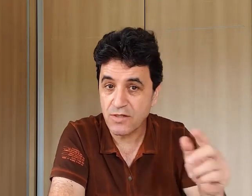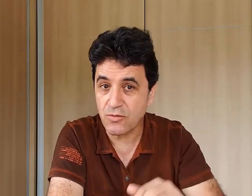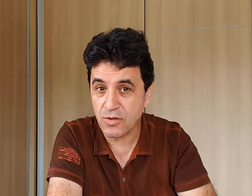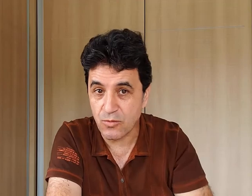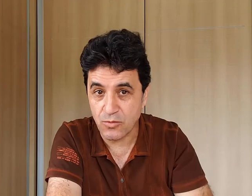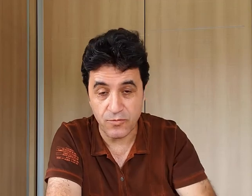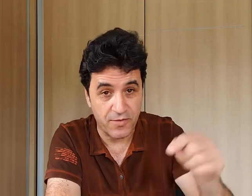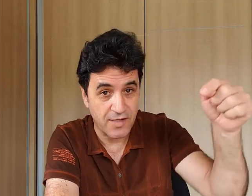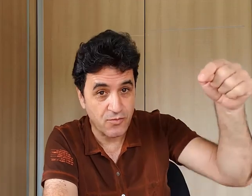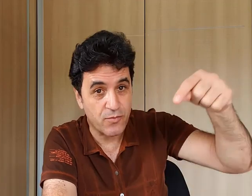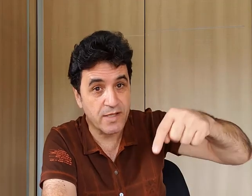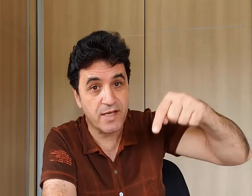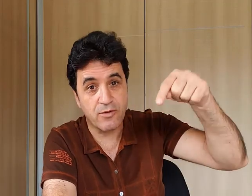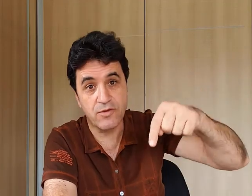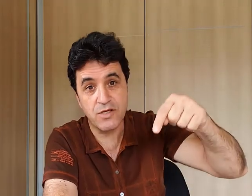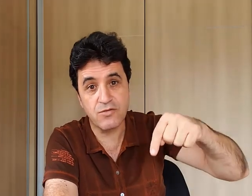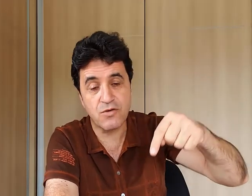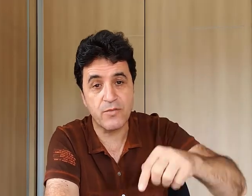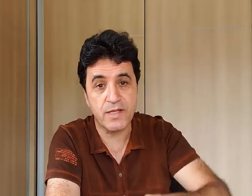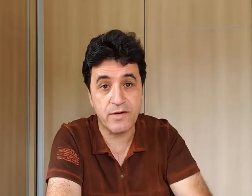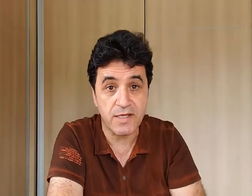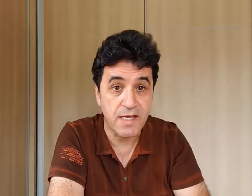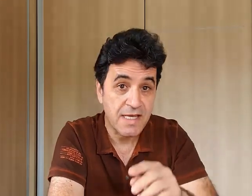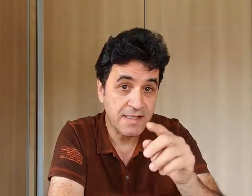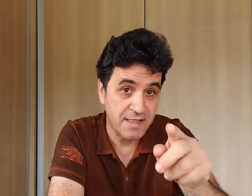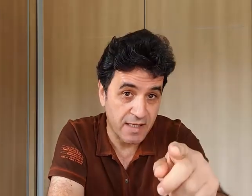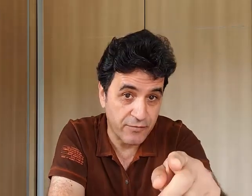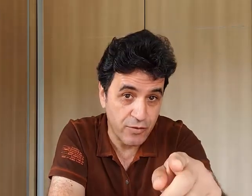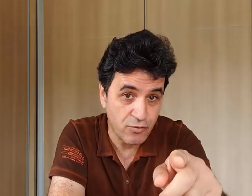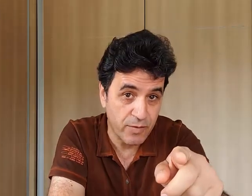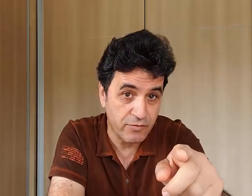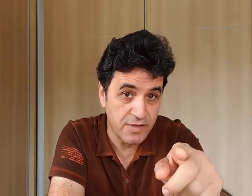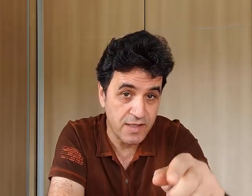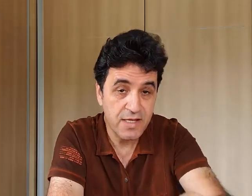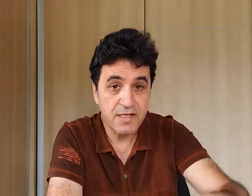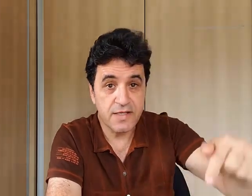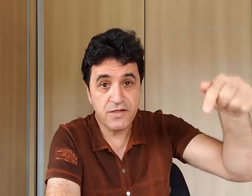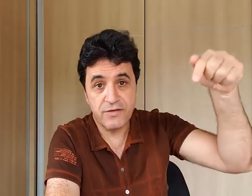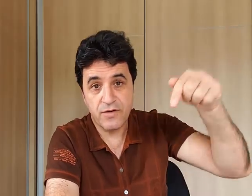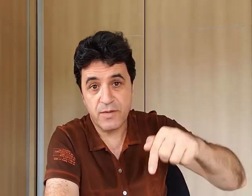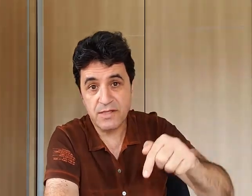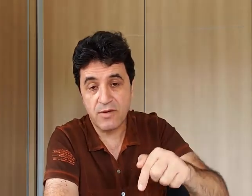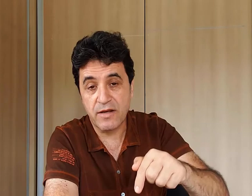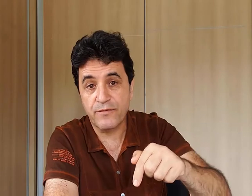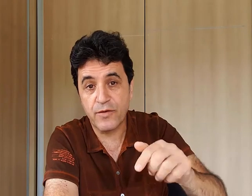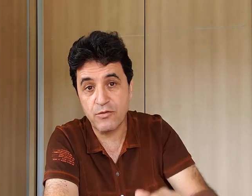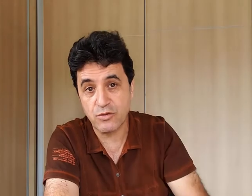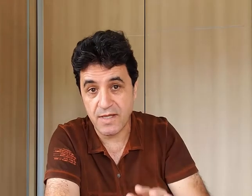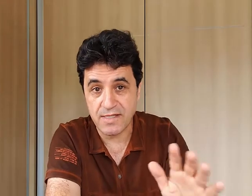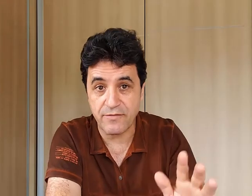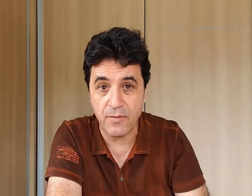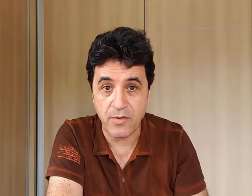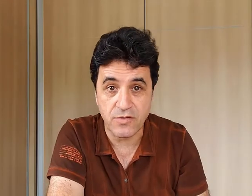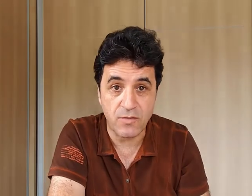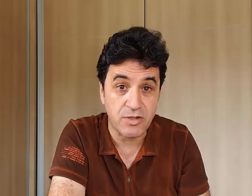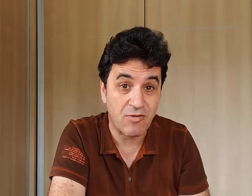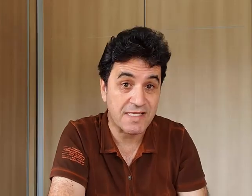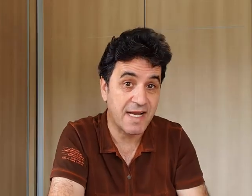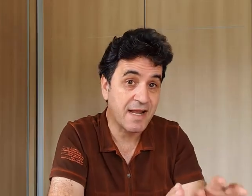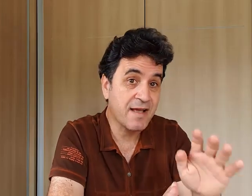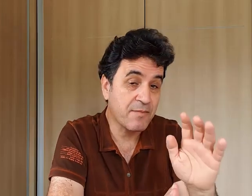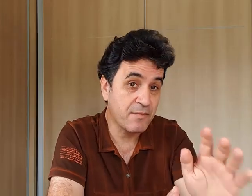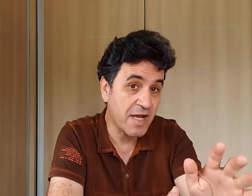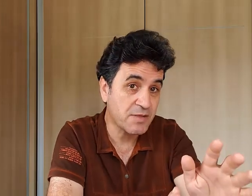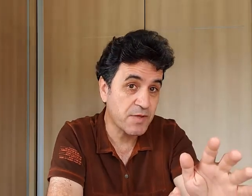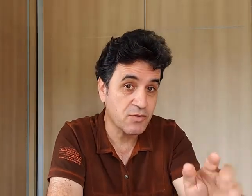você achou desse conteúdo. Faz um comentário. Deixe o seu comentário aqui. Se ele foi útil para você, deixe a informação que ele foi útil. Desta forma nós vamos